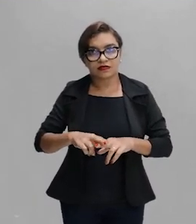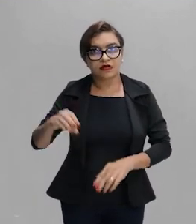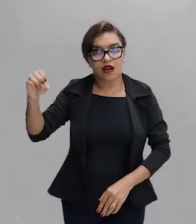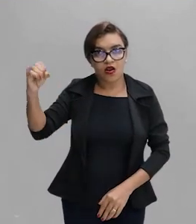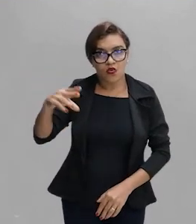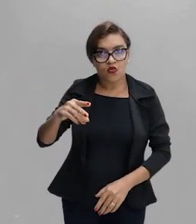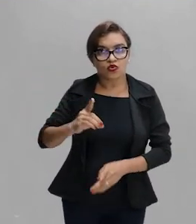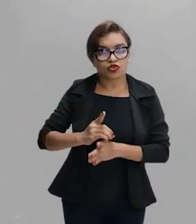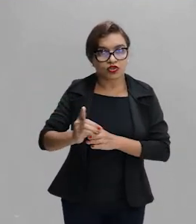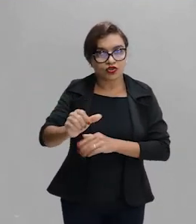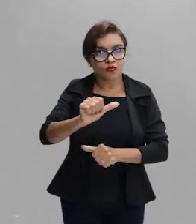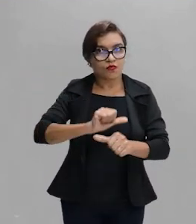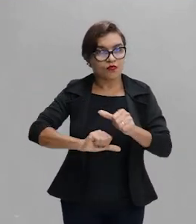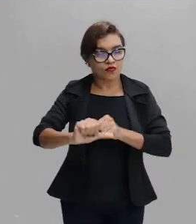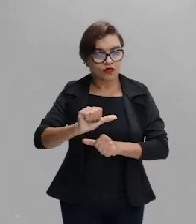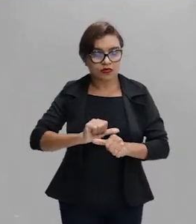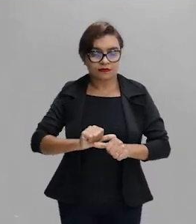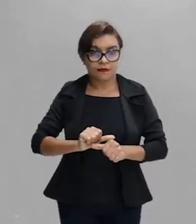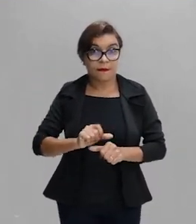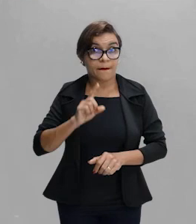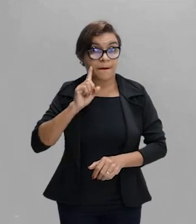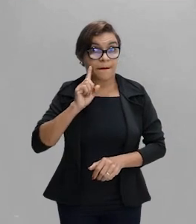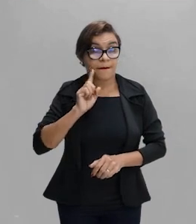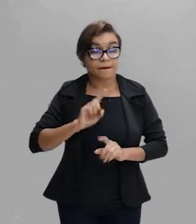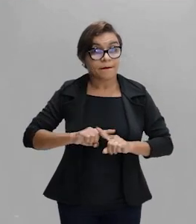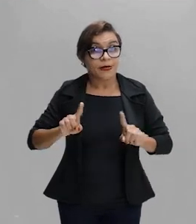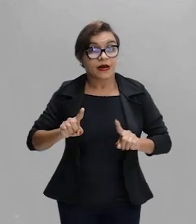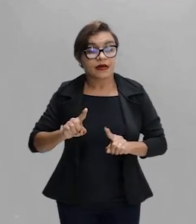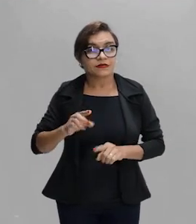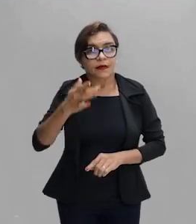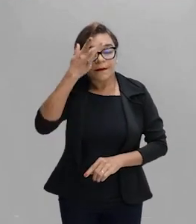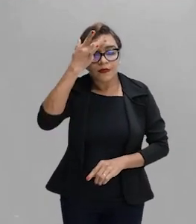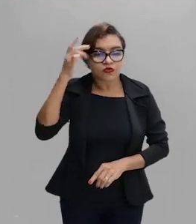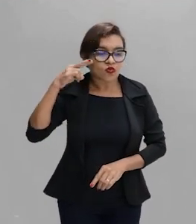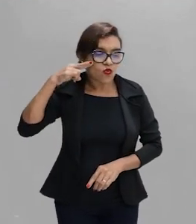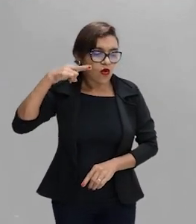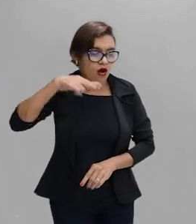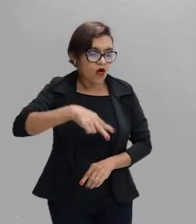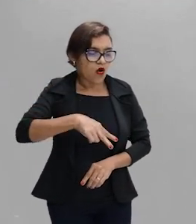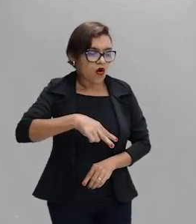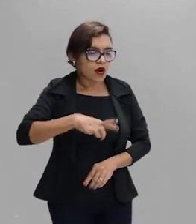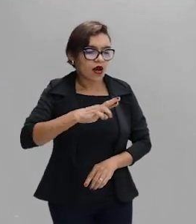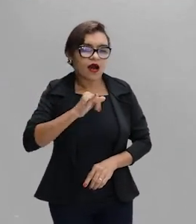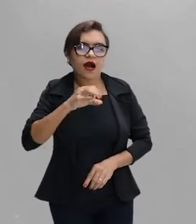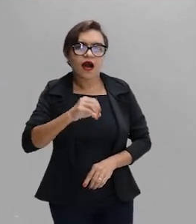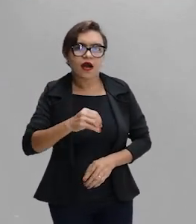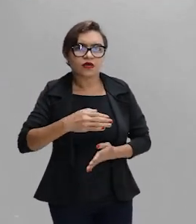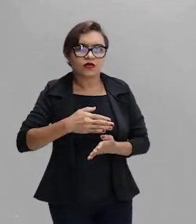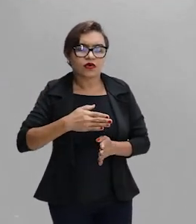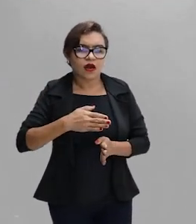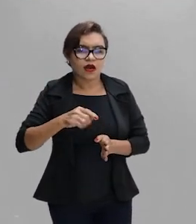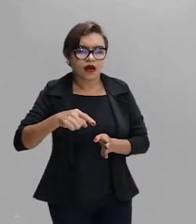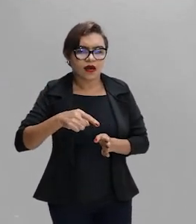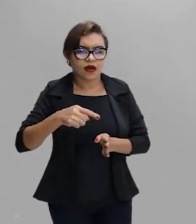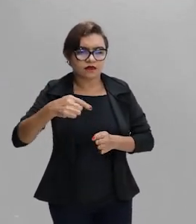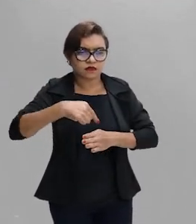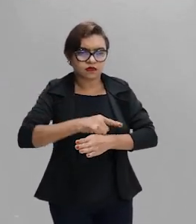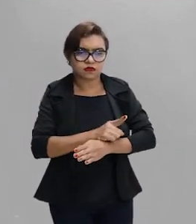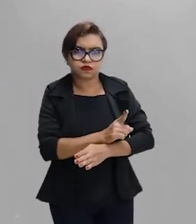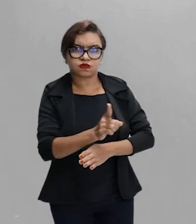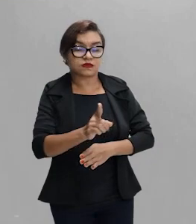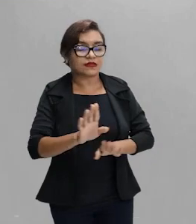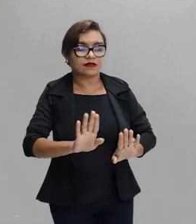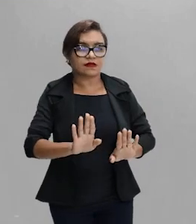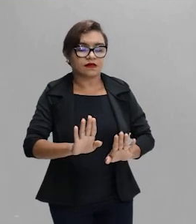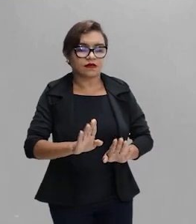Mas o que o observador vai conseguir ver, não vai ser esse raio desviado. O ele vai conseguir ver vai ser o raio